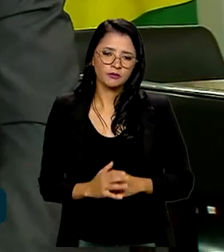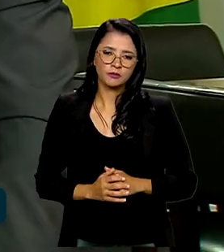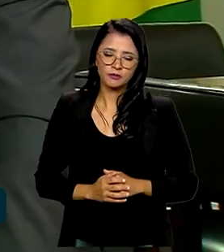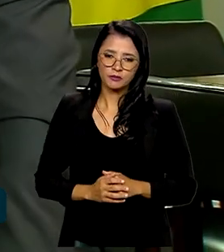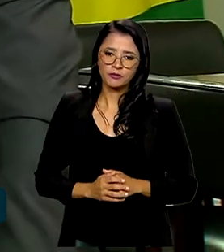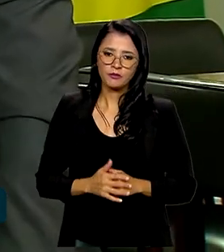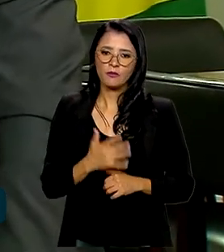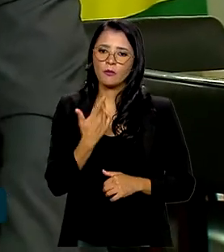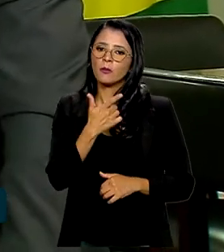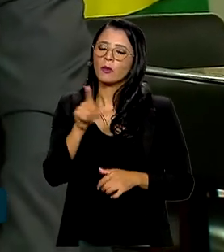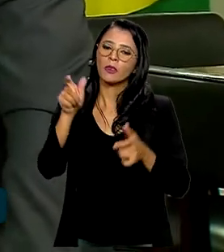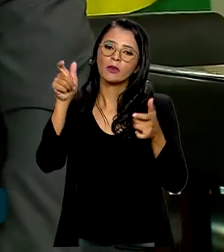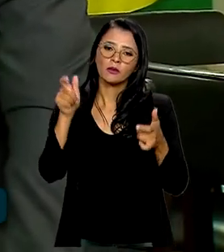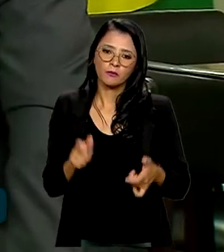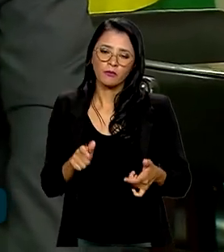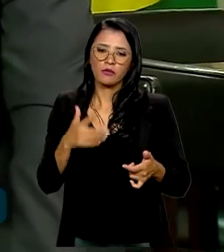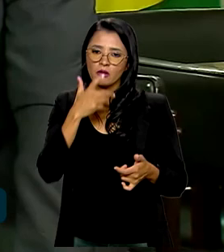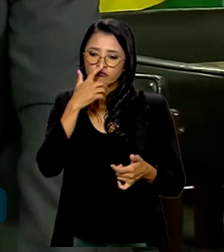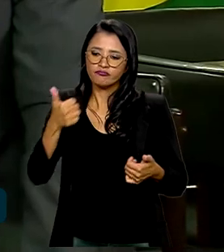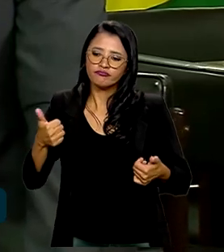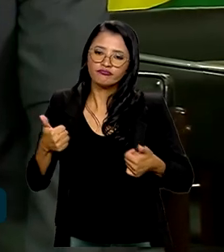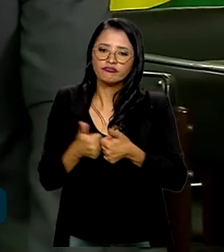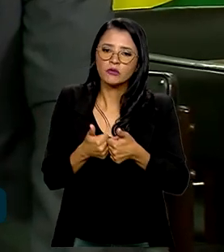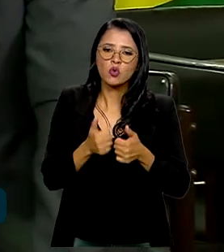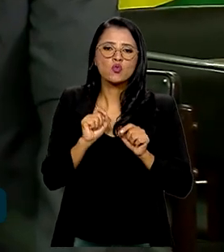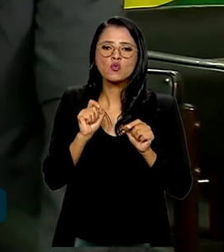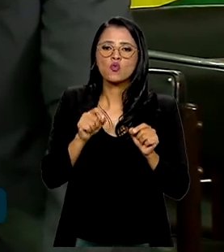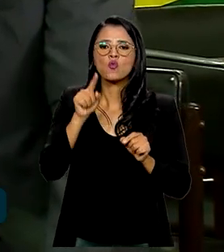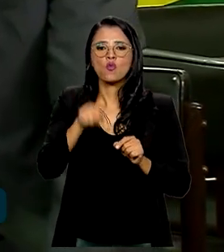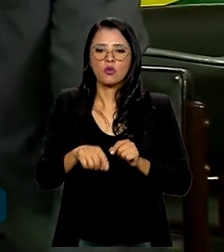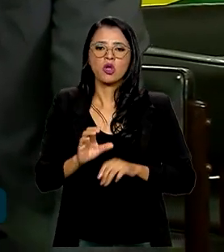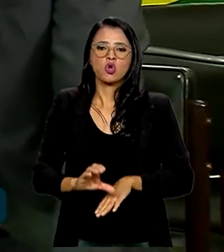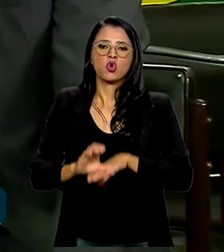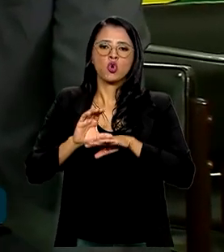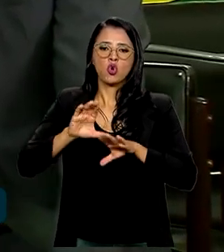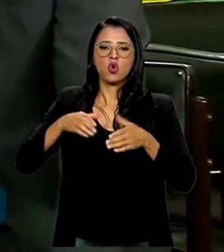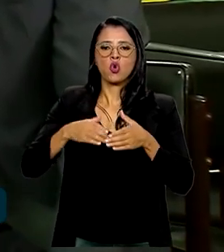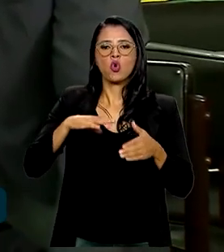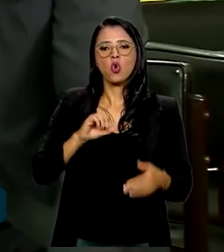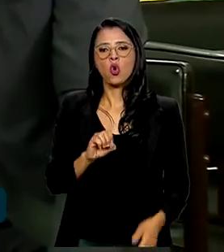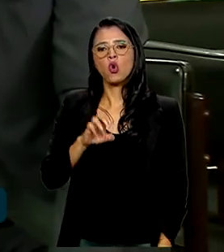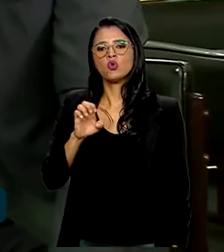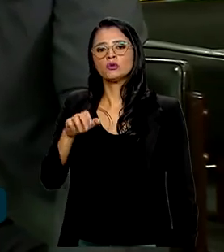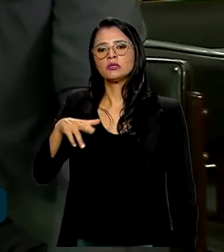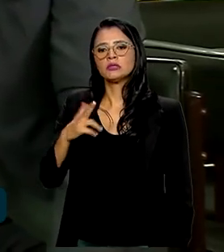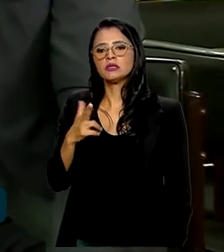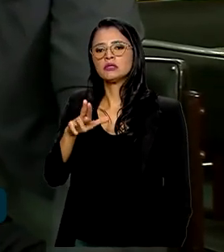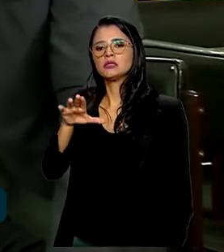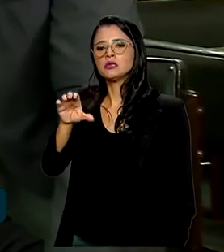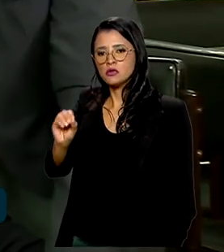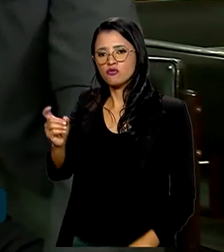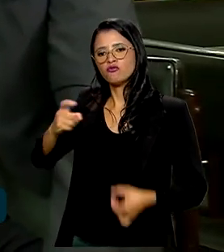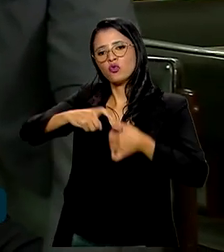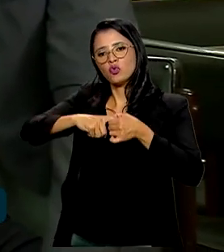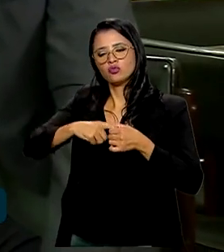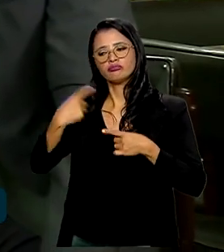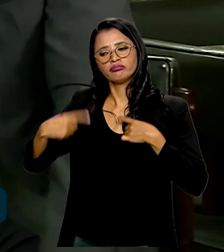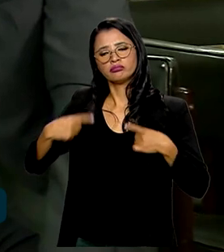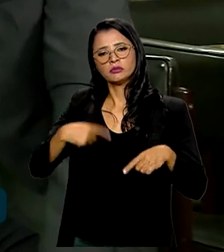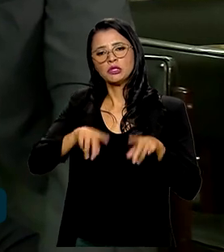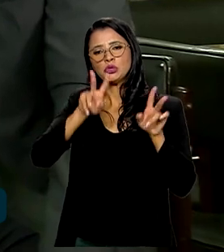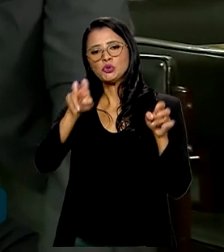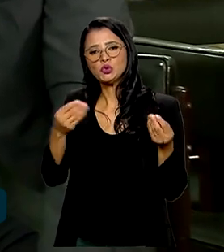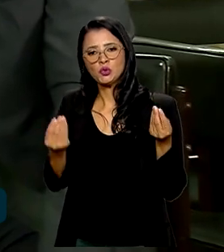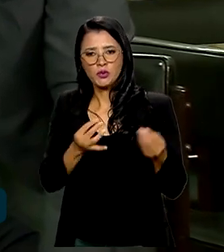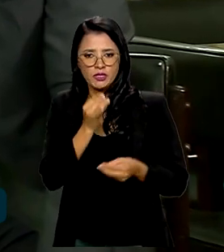outro espaço de reaproximação é a do Conselhão, que voltou a debater com a sociedade civil assuntos, por exemplo, como a